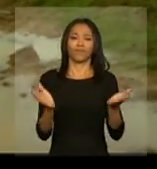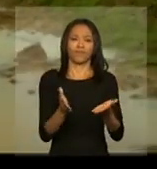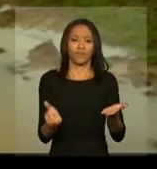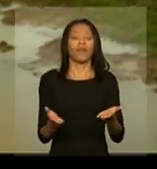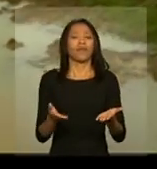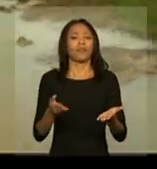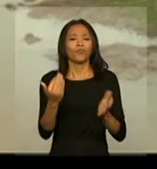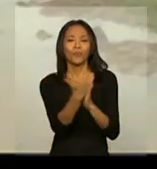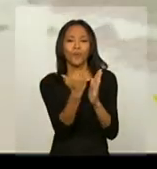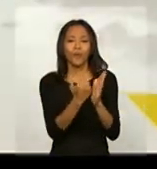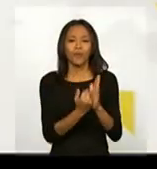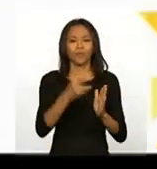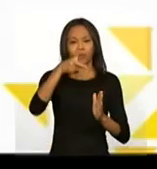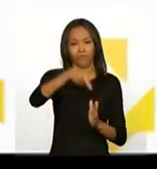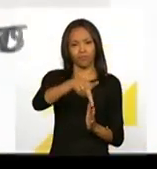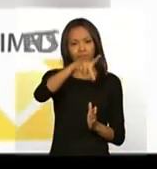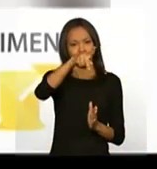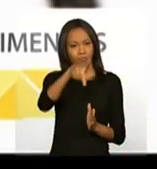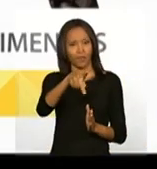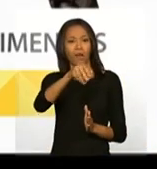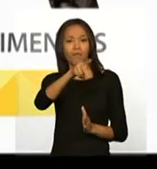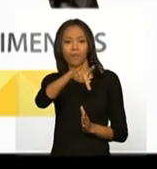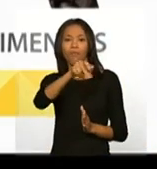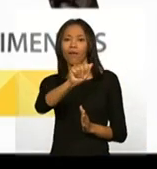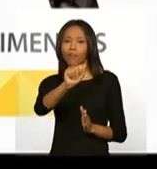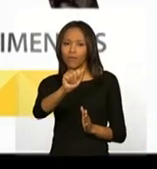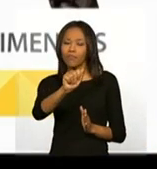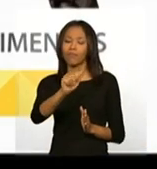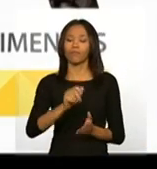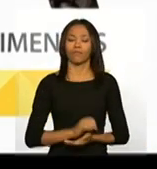Aquisição de Alimentos, o PAA.